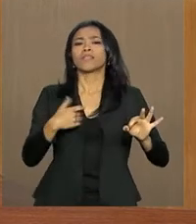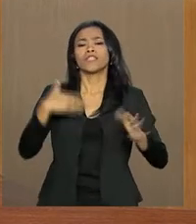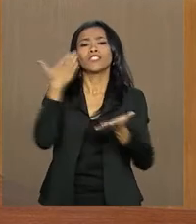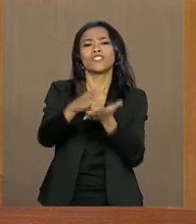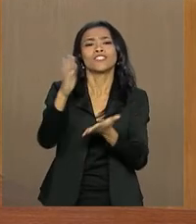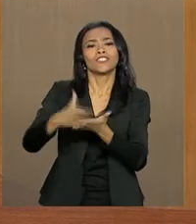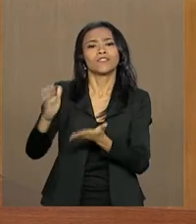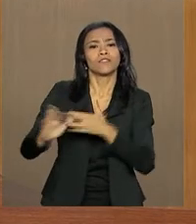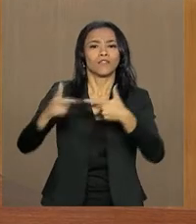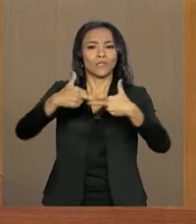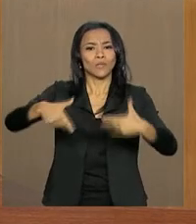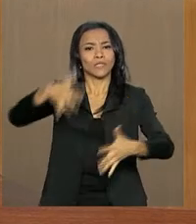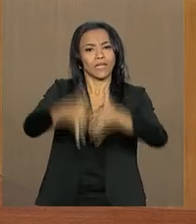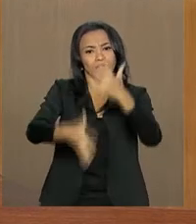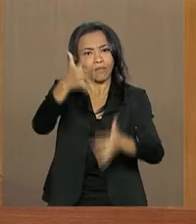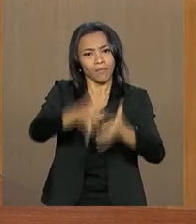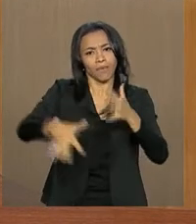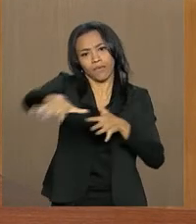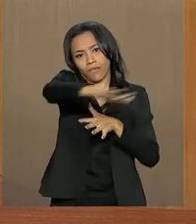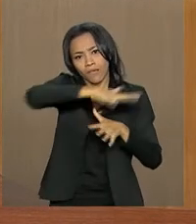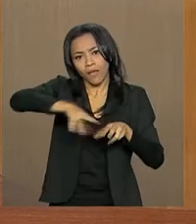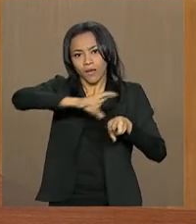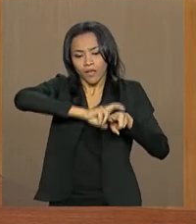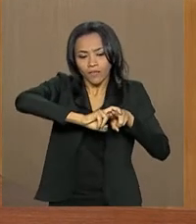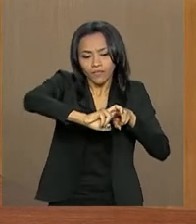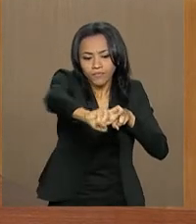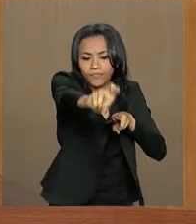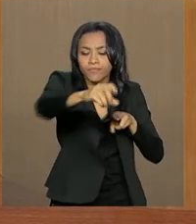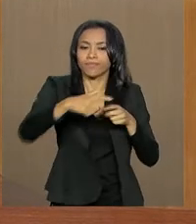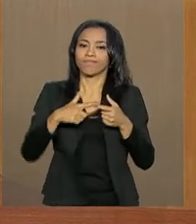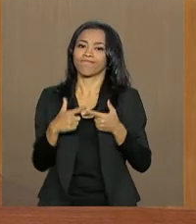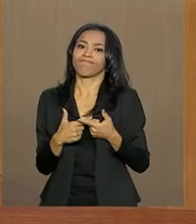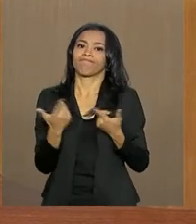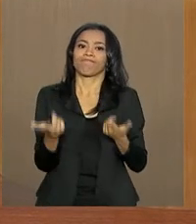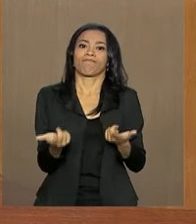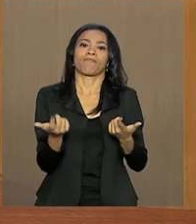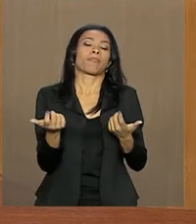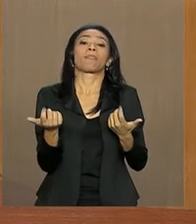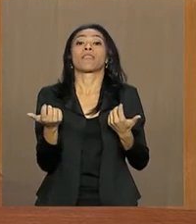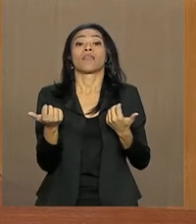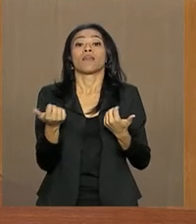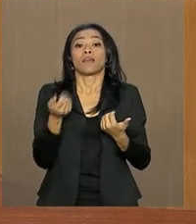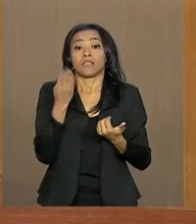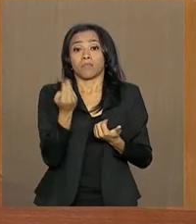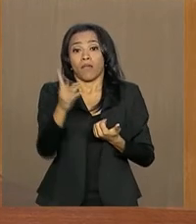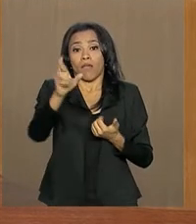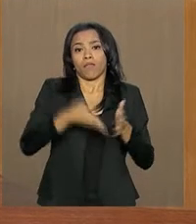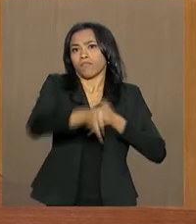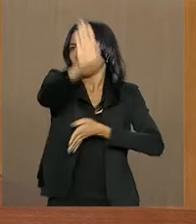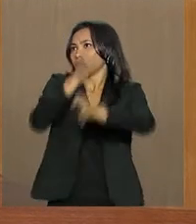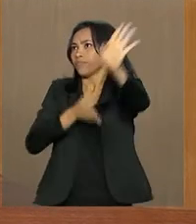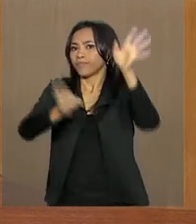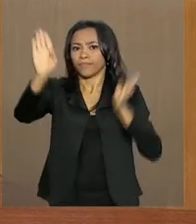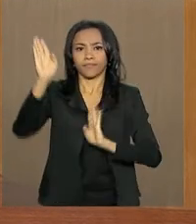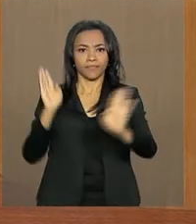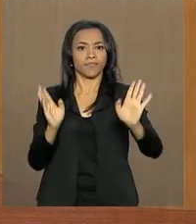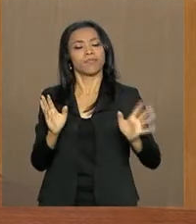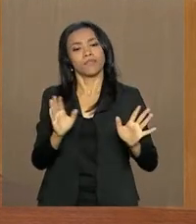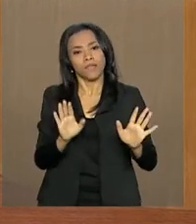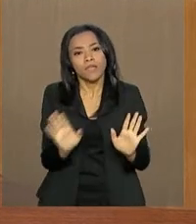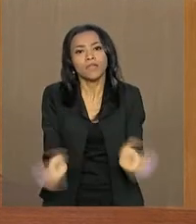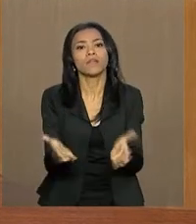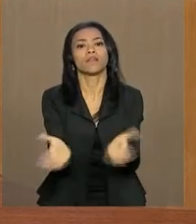transporte ferroviário, rodoviário, e traz as condições do Brasil avançar,